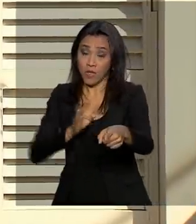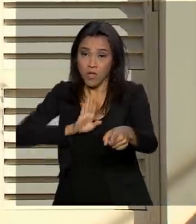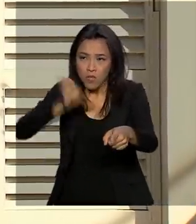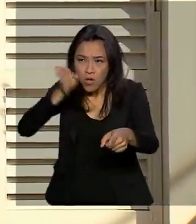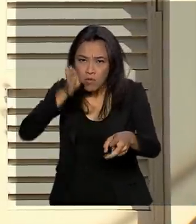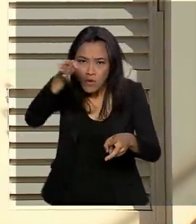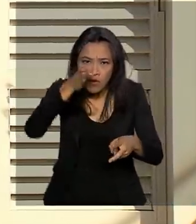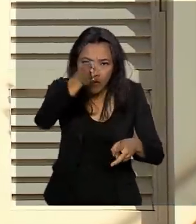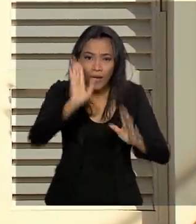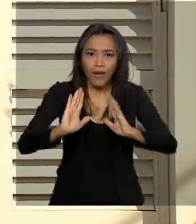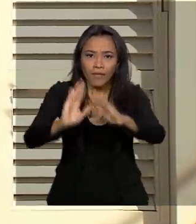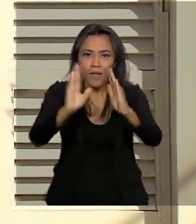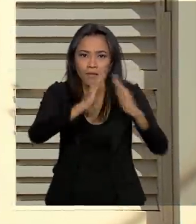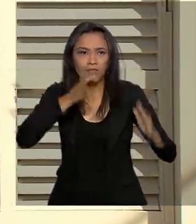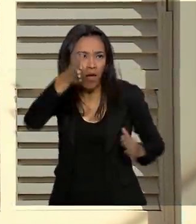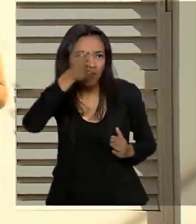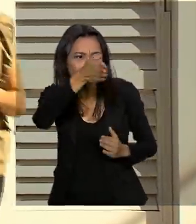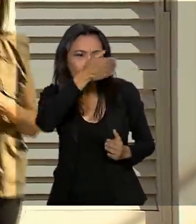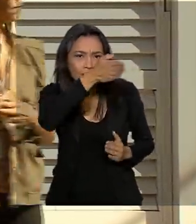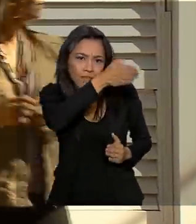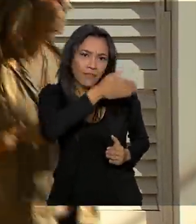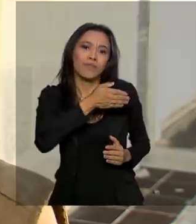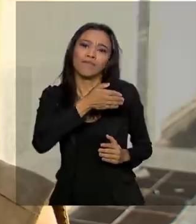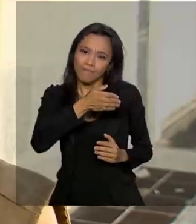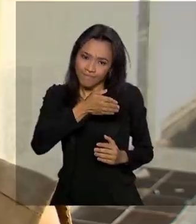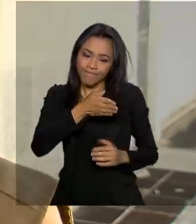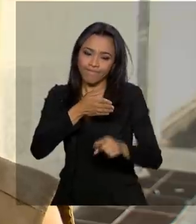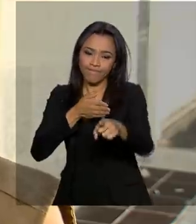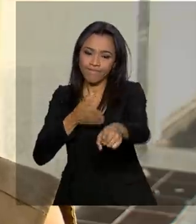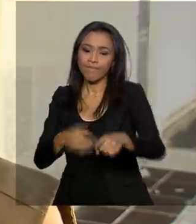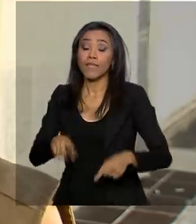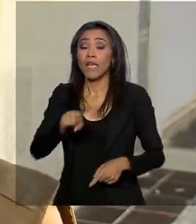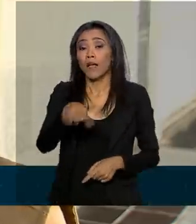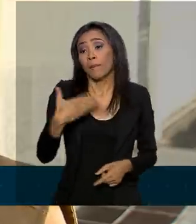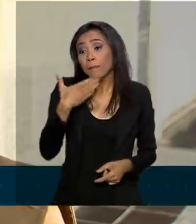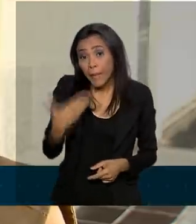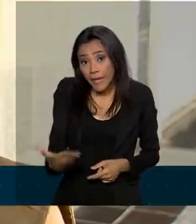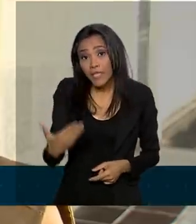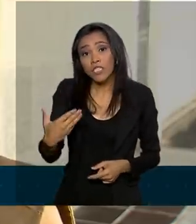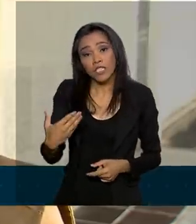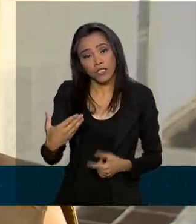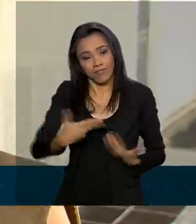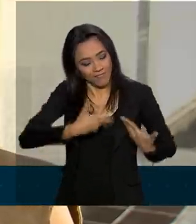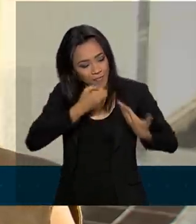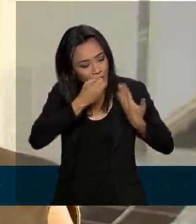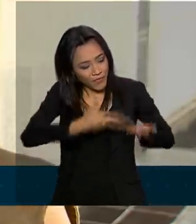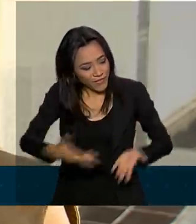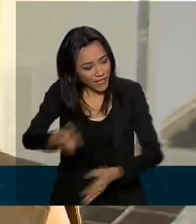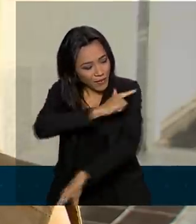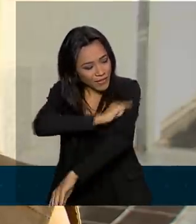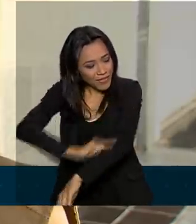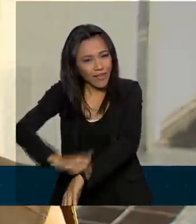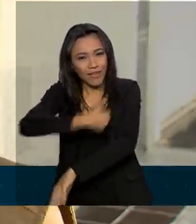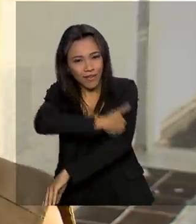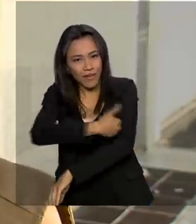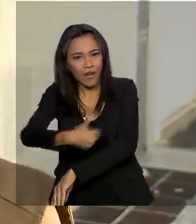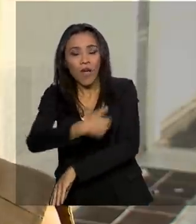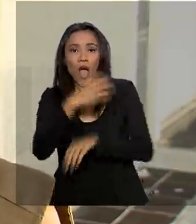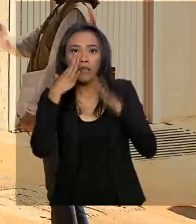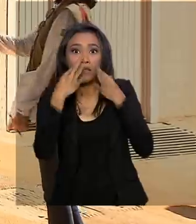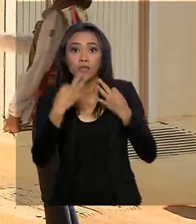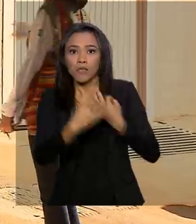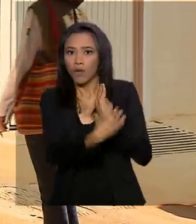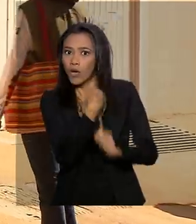formiguinha, casa a casa, porta a porta. A gente pede que a população receba bem o agente, preste bem atenção nas orientações que eles vão